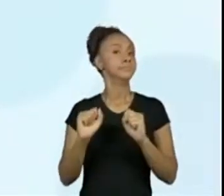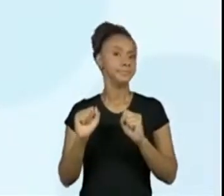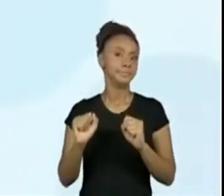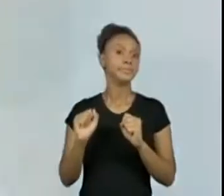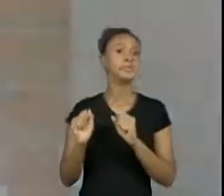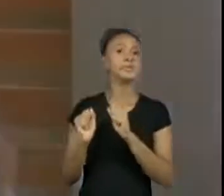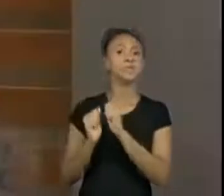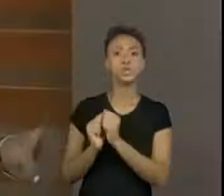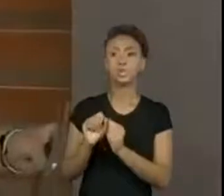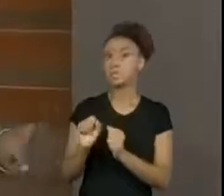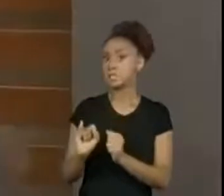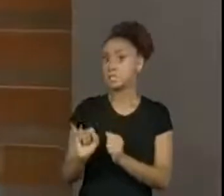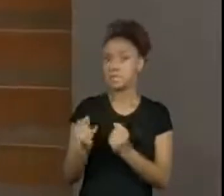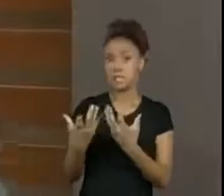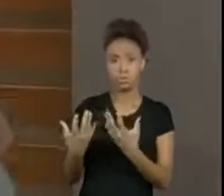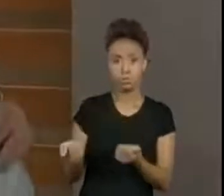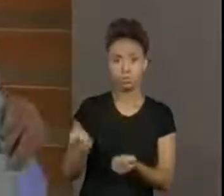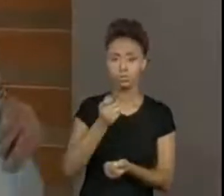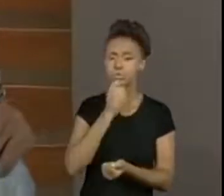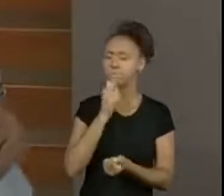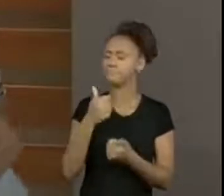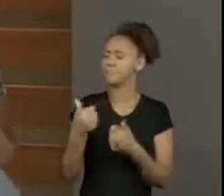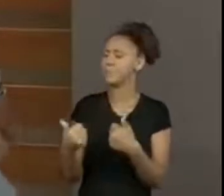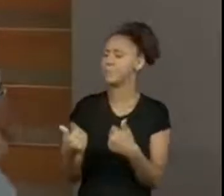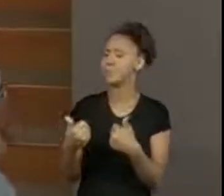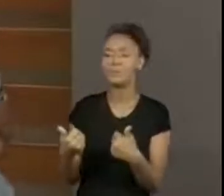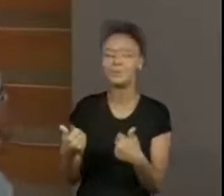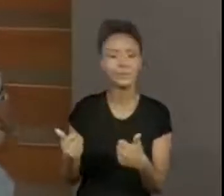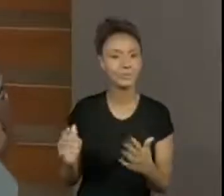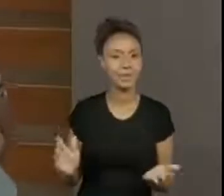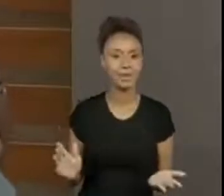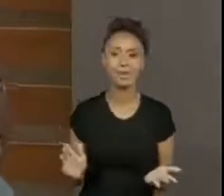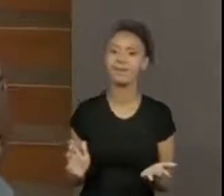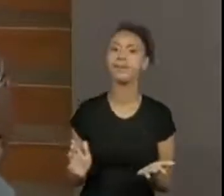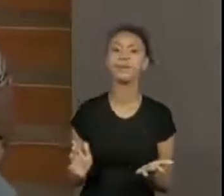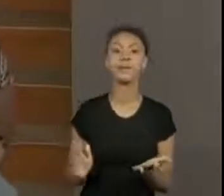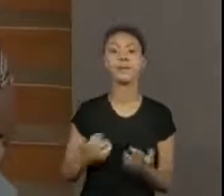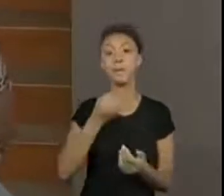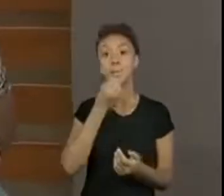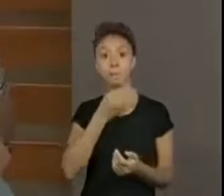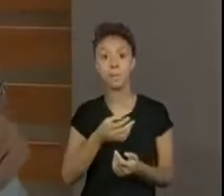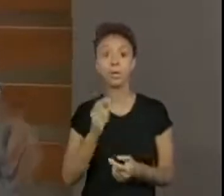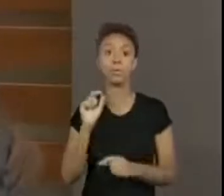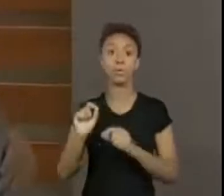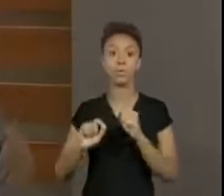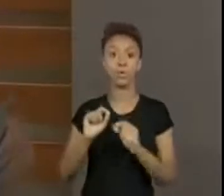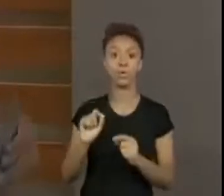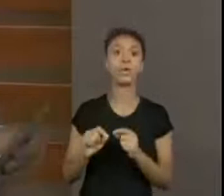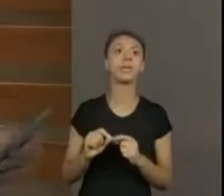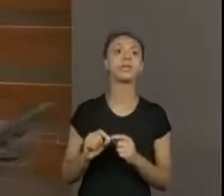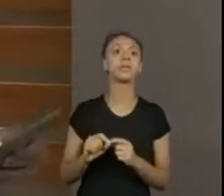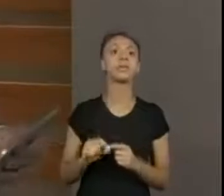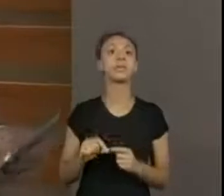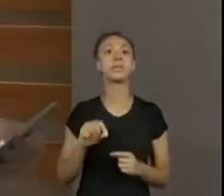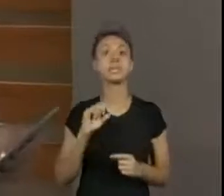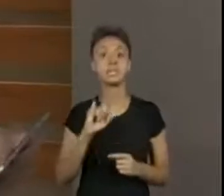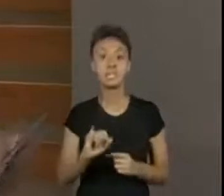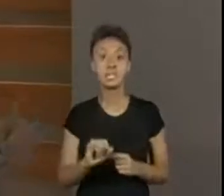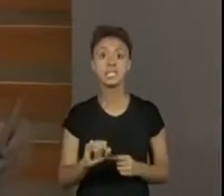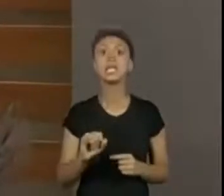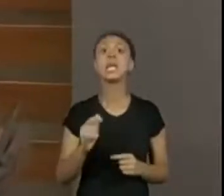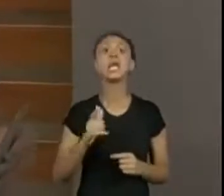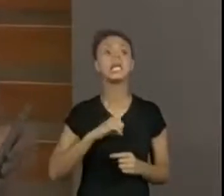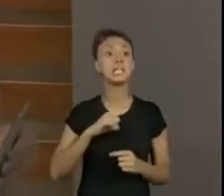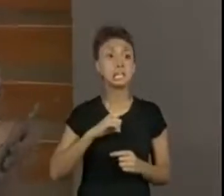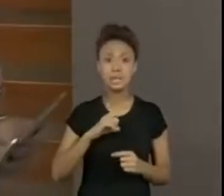como eu sempre falo, está tudo bem. Mais do que lembrar desses materiais, a gente proporciona aulas que tenham tudo o que você